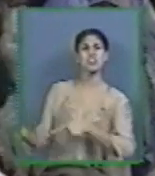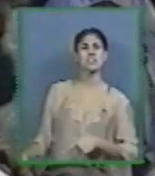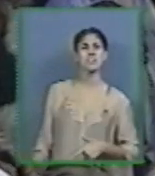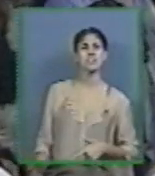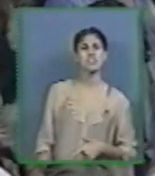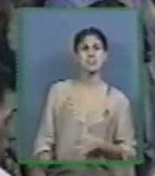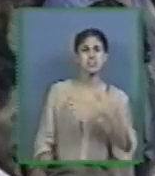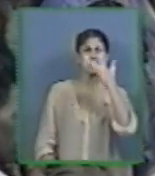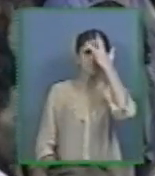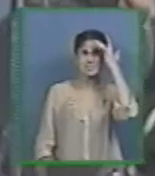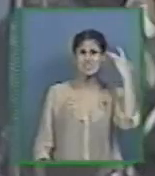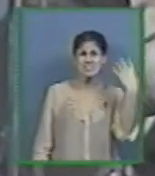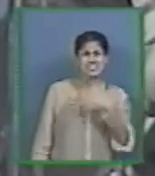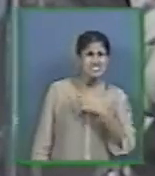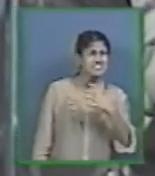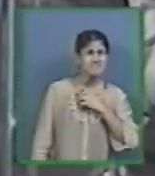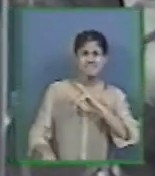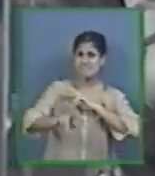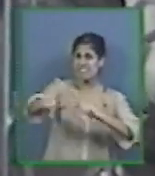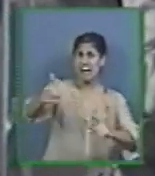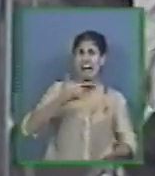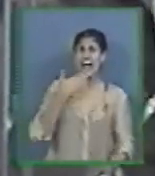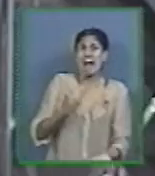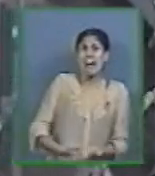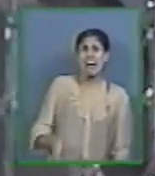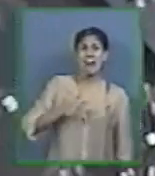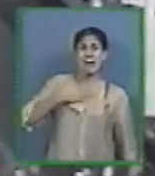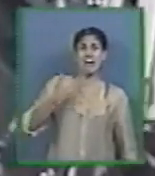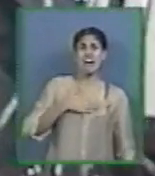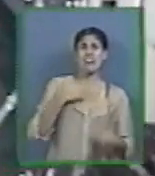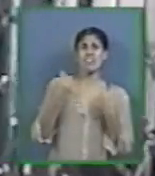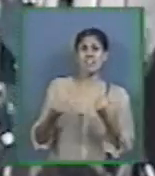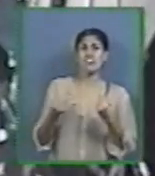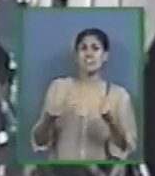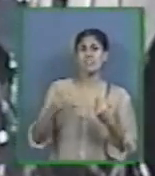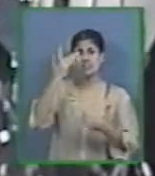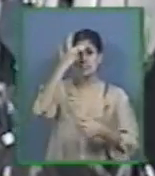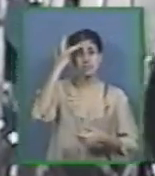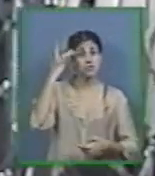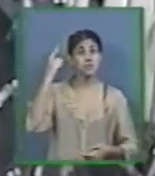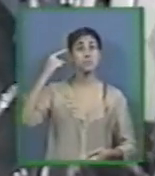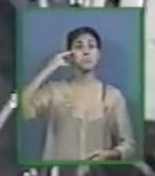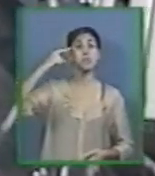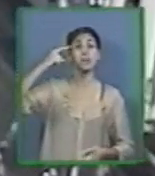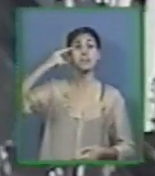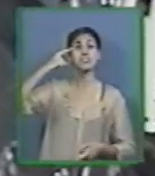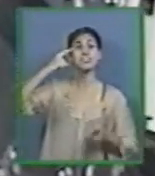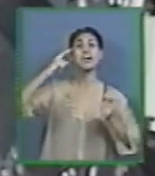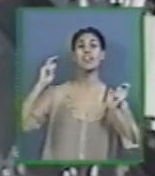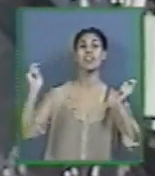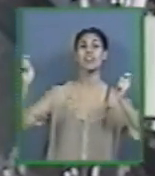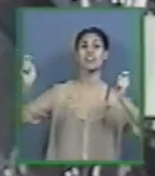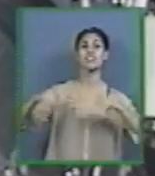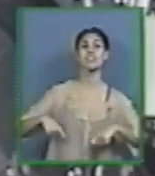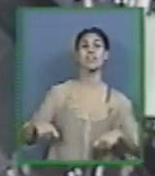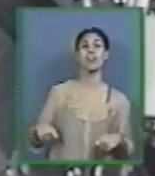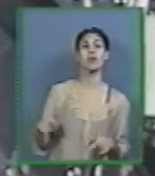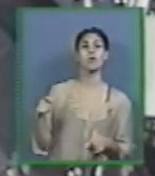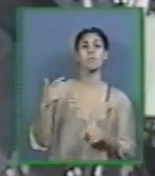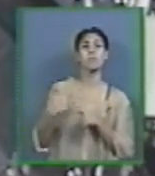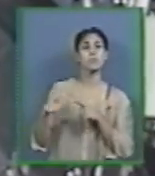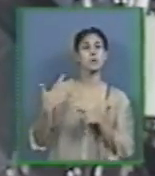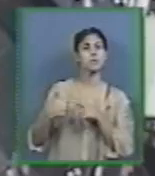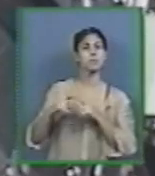coisas absurdas Pensando que com isto conseguirão se livrar dos sofrimentos